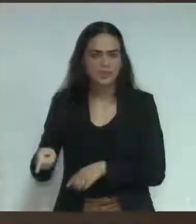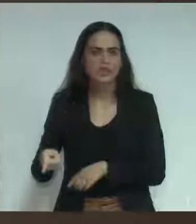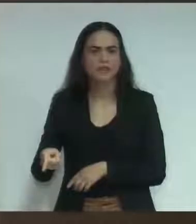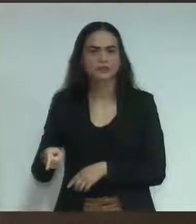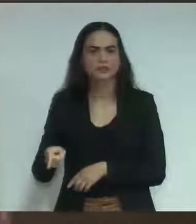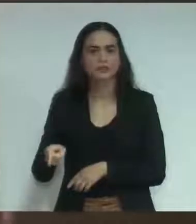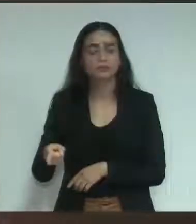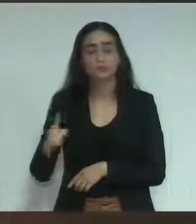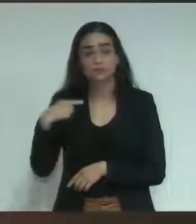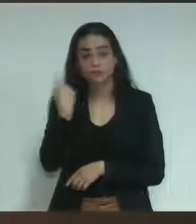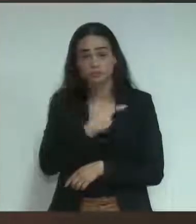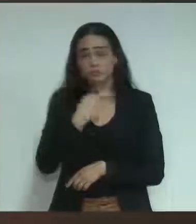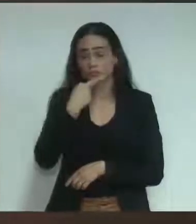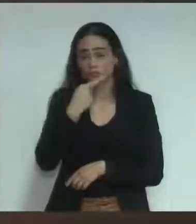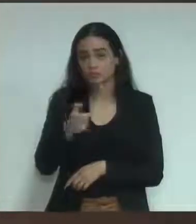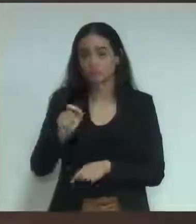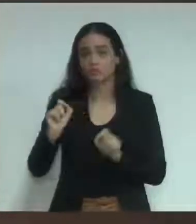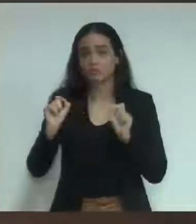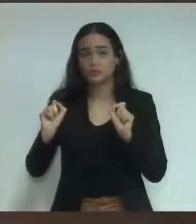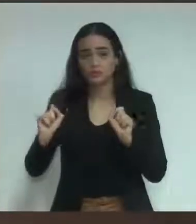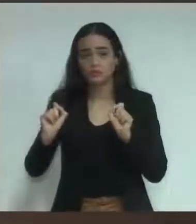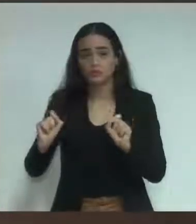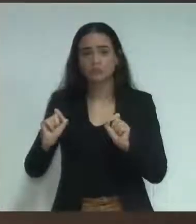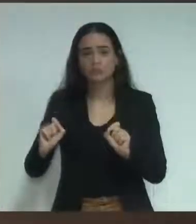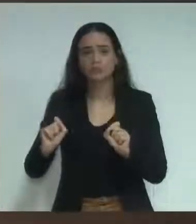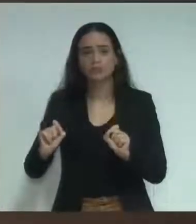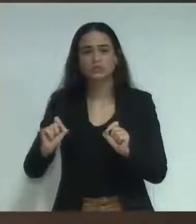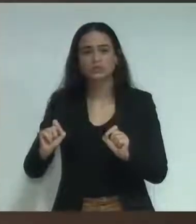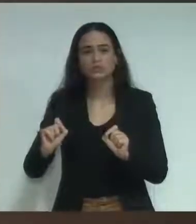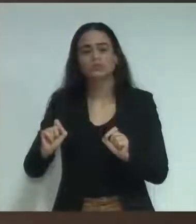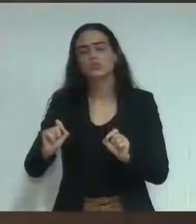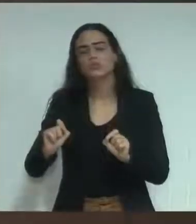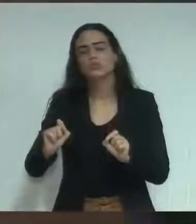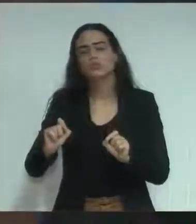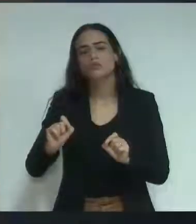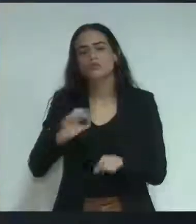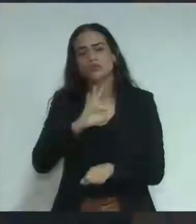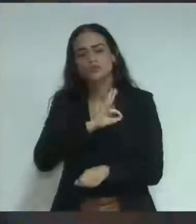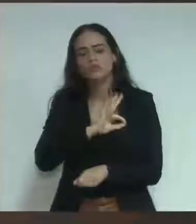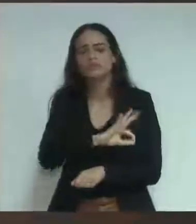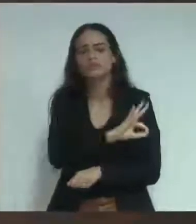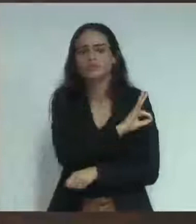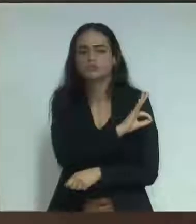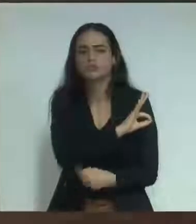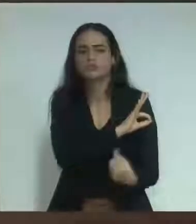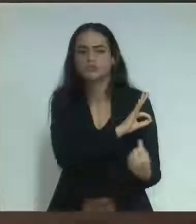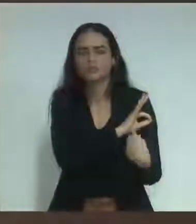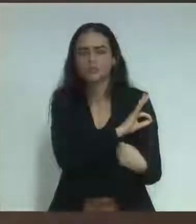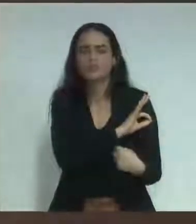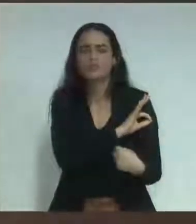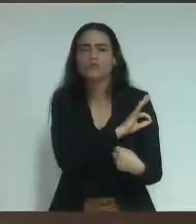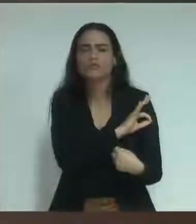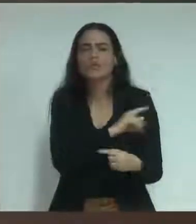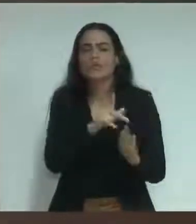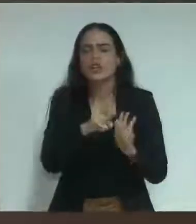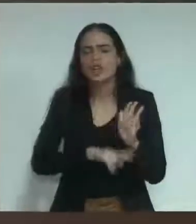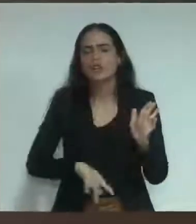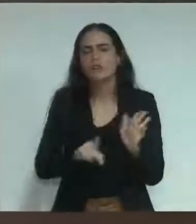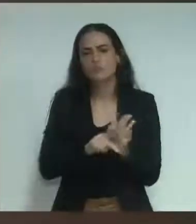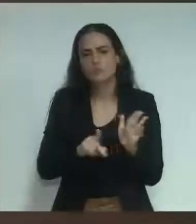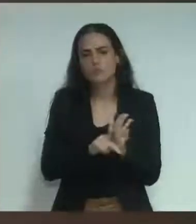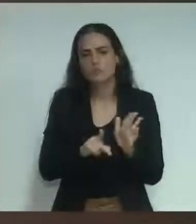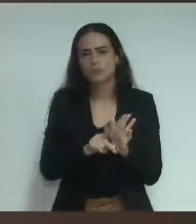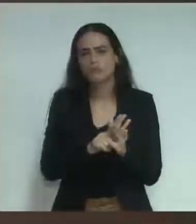guarda, ouve algumas pessoas falando isso, não é que a guarda deva de ter a sua política própria, de defender